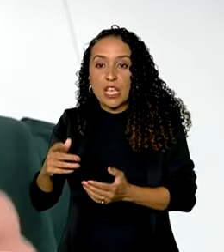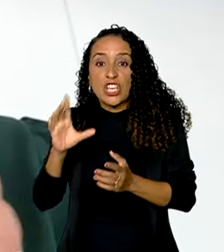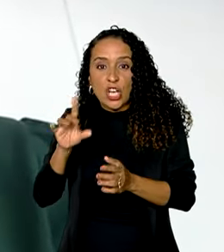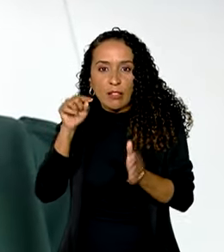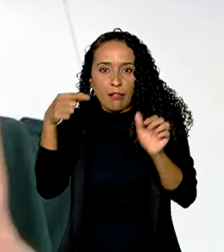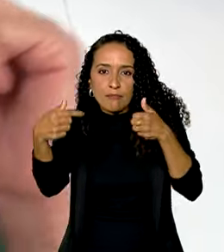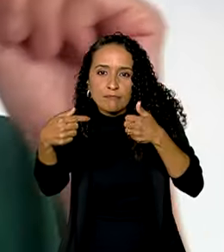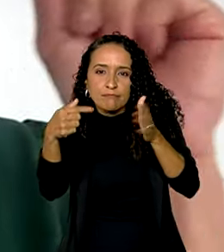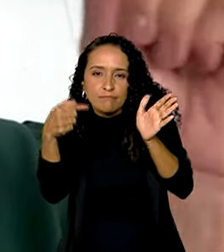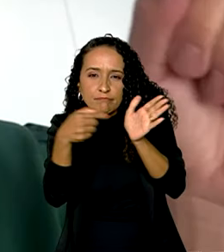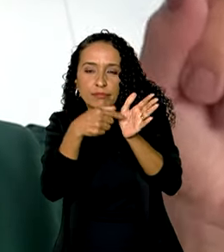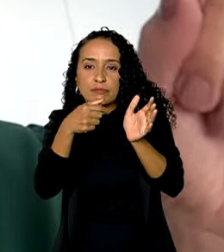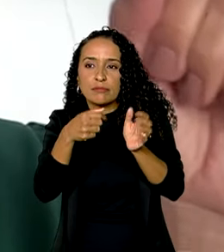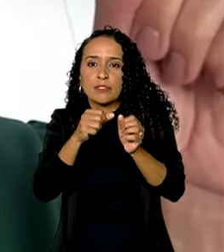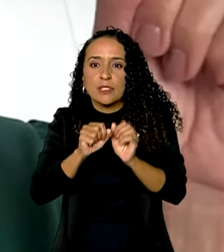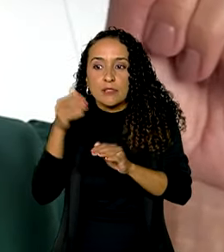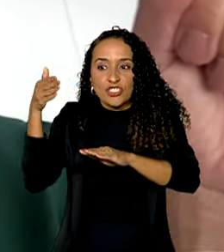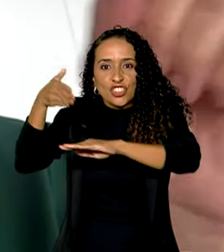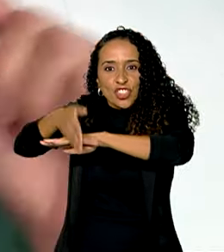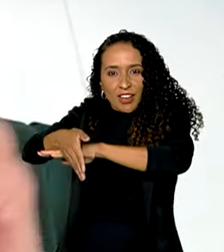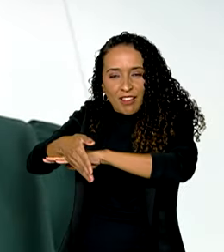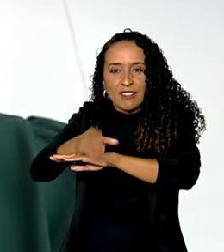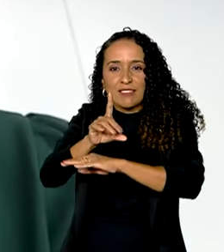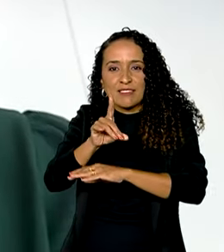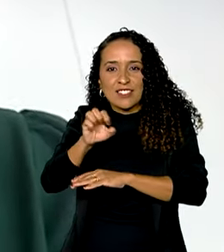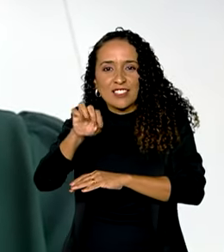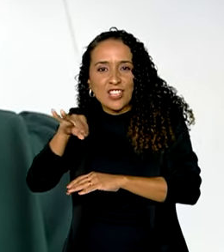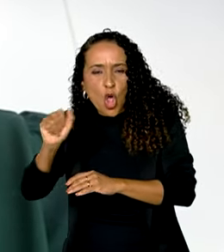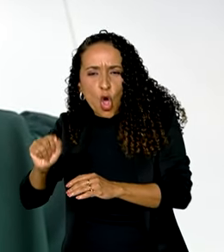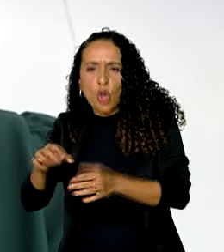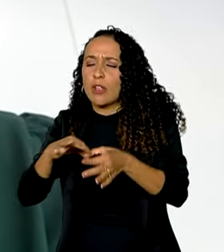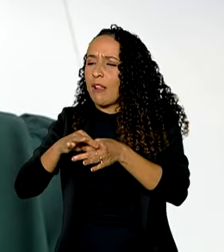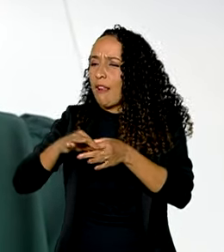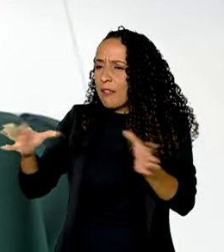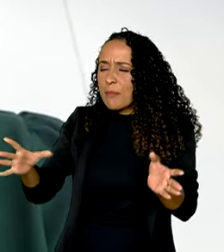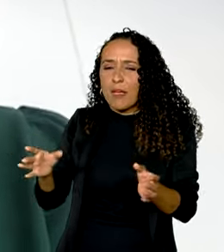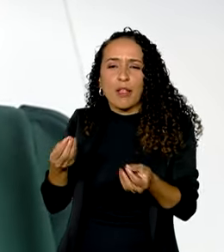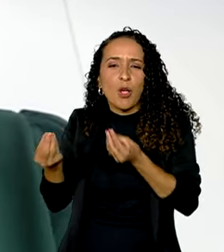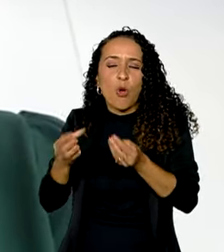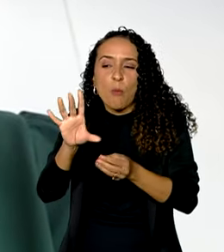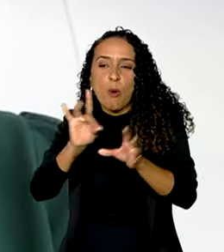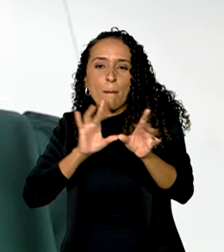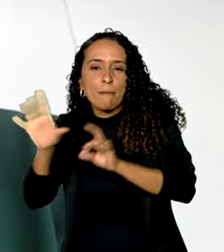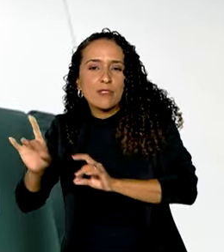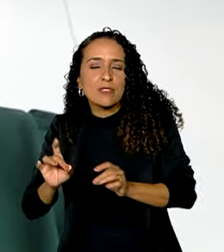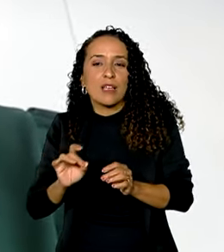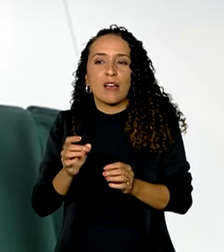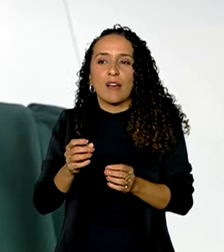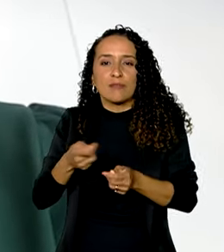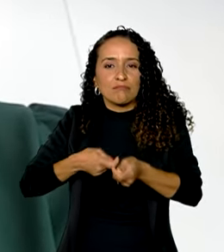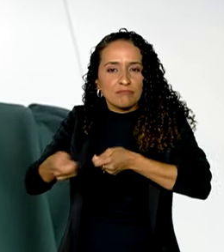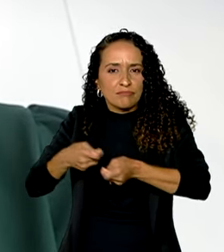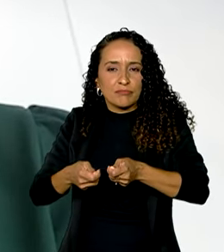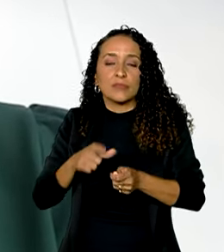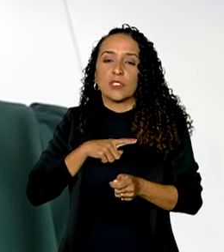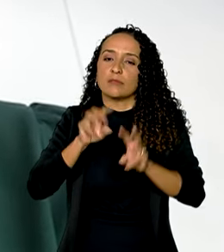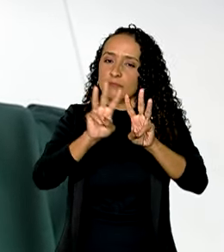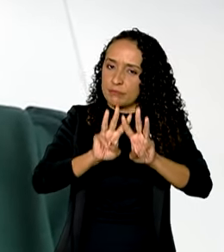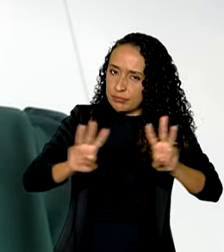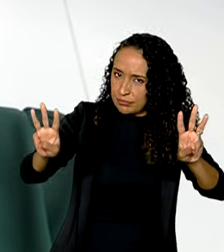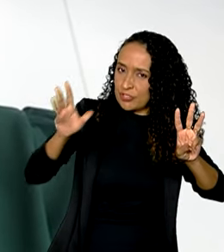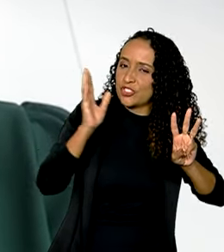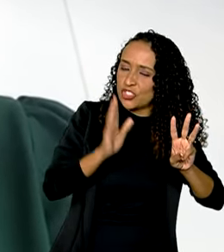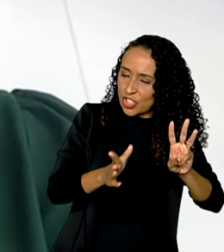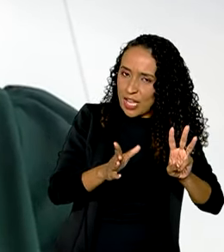e já vai conseguir entrar lá na plataforma do Desenrola e ver as suas opções de negociação de dívida. Então, além dos canais que a gente já tem com a plataforma